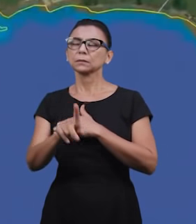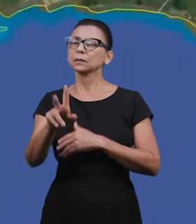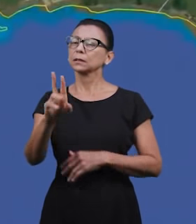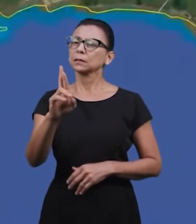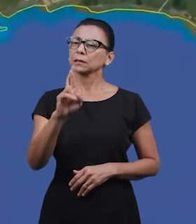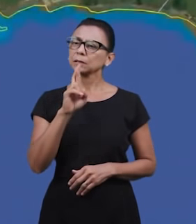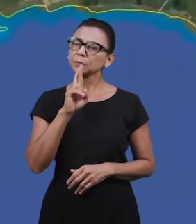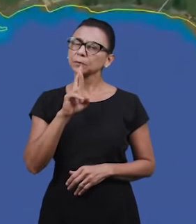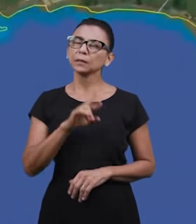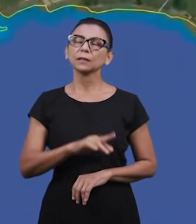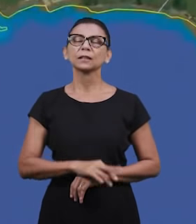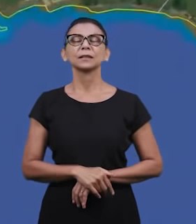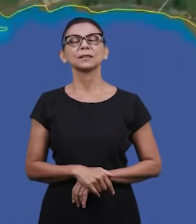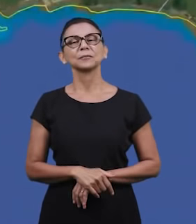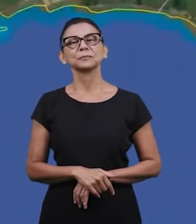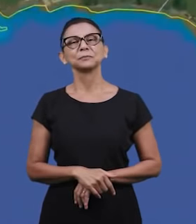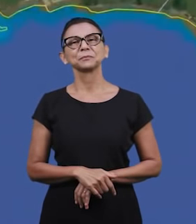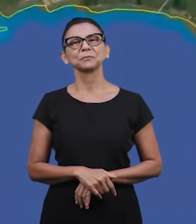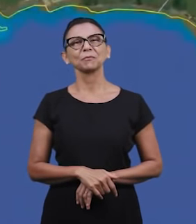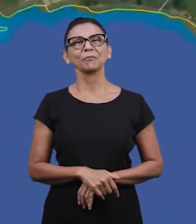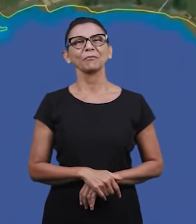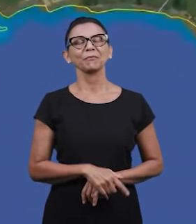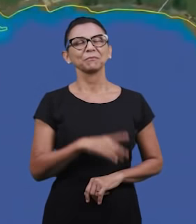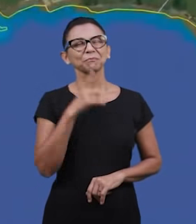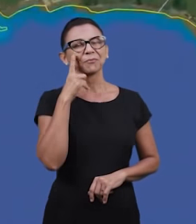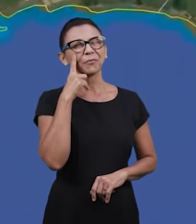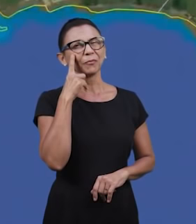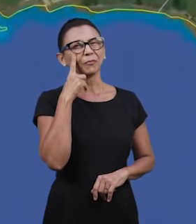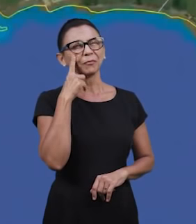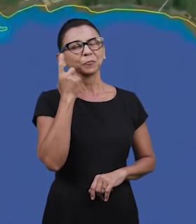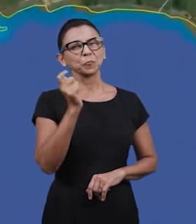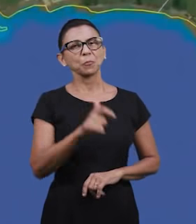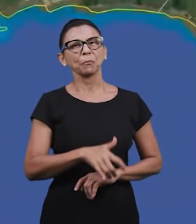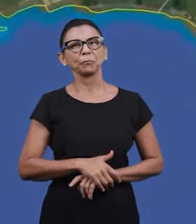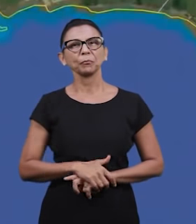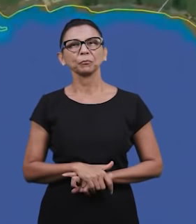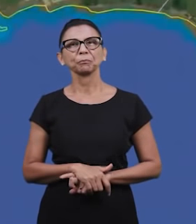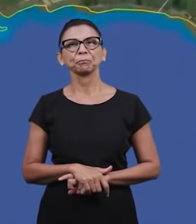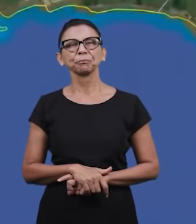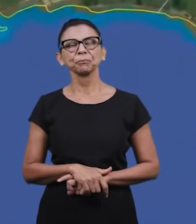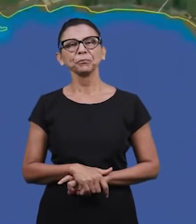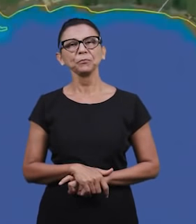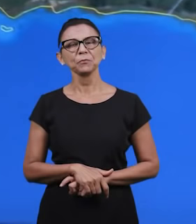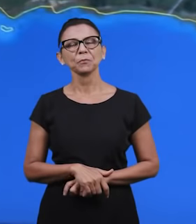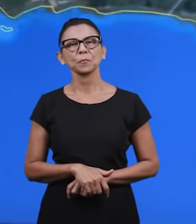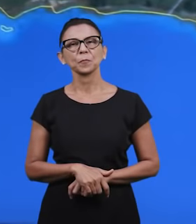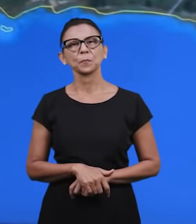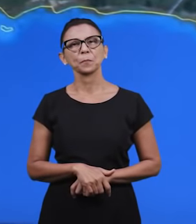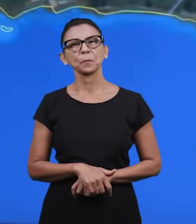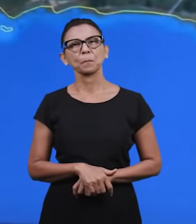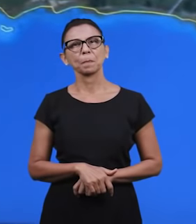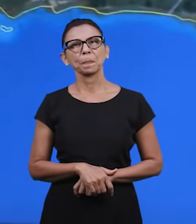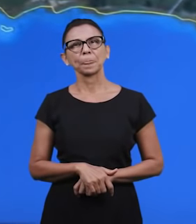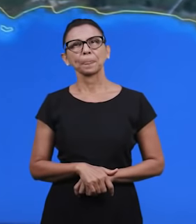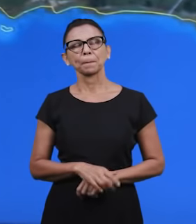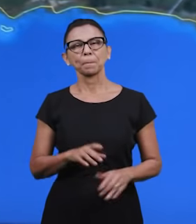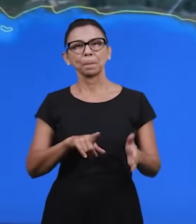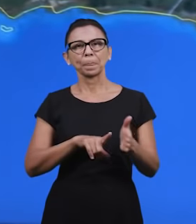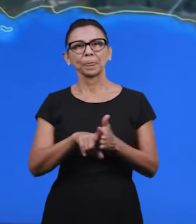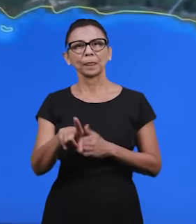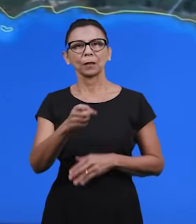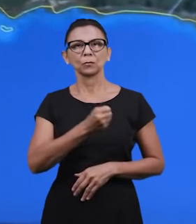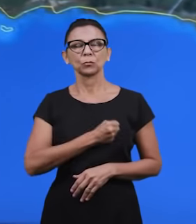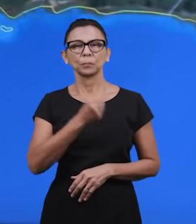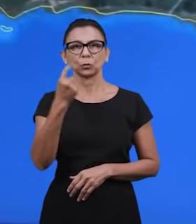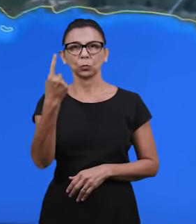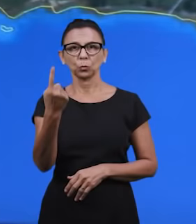em Buenos Aires. E nós vamos ter a resposta ali da pergunta, a pergunta que vai ser respondida